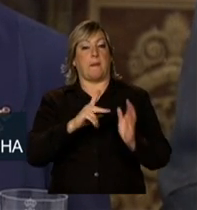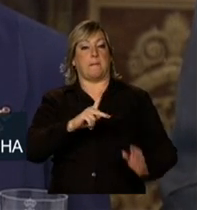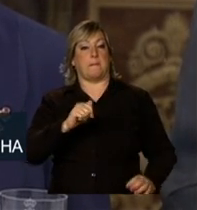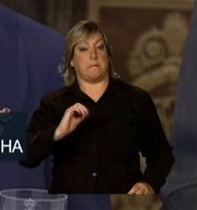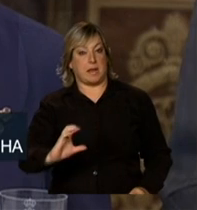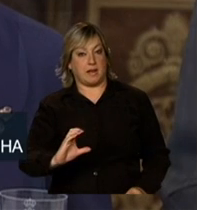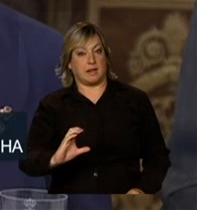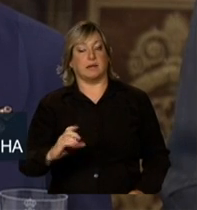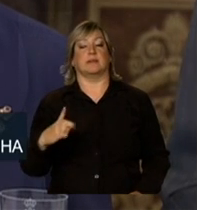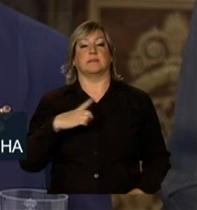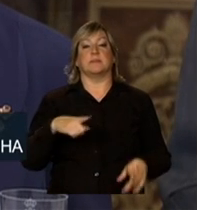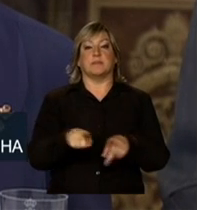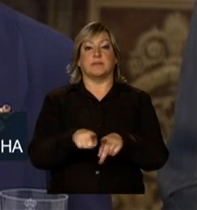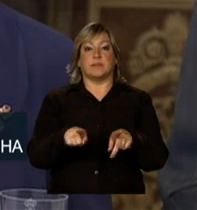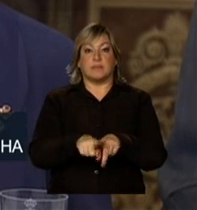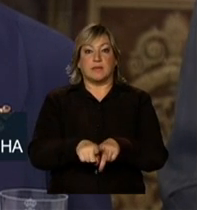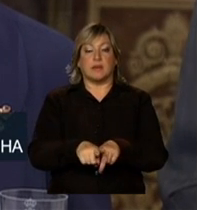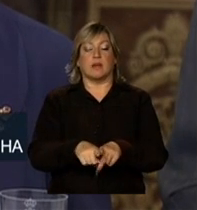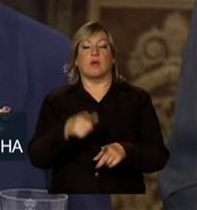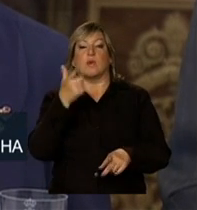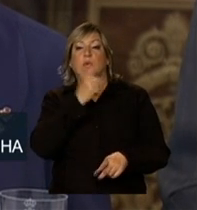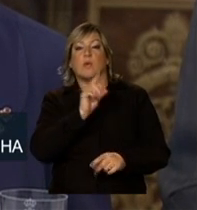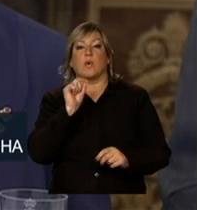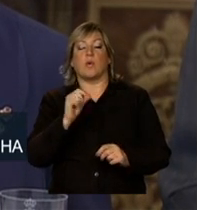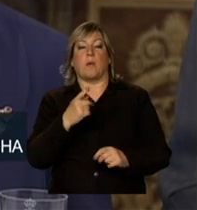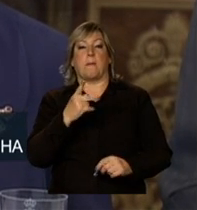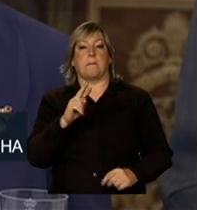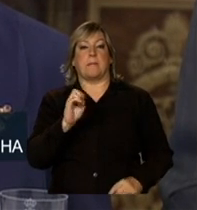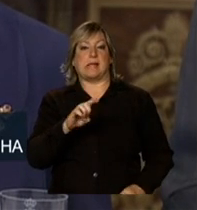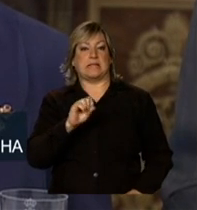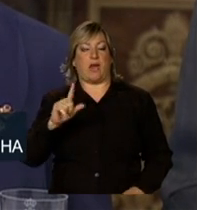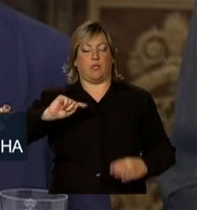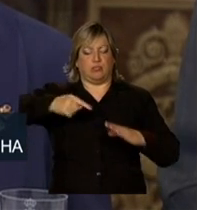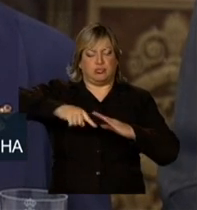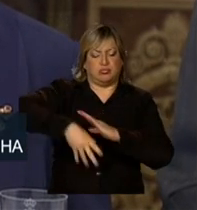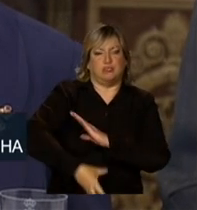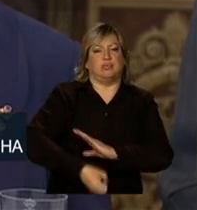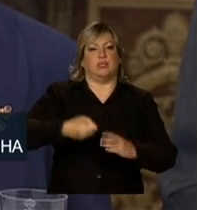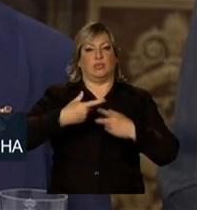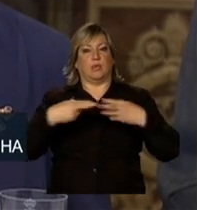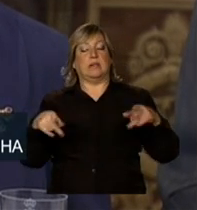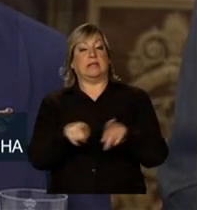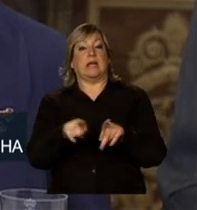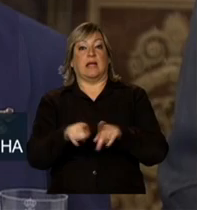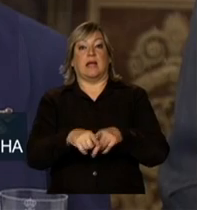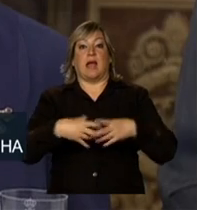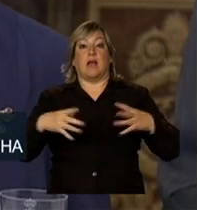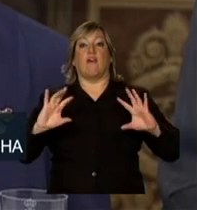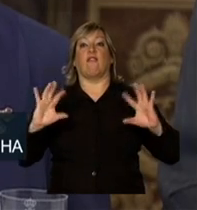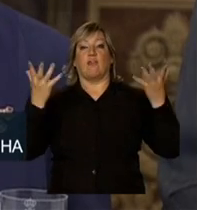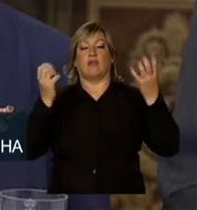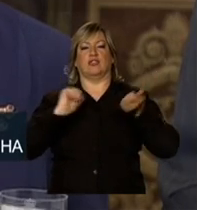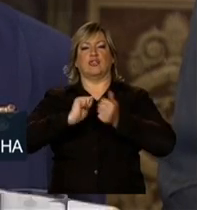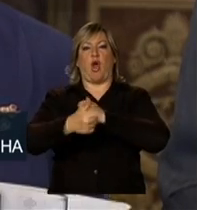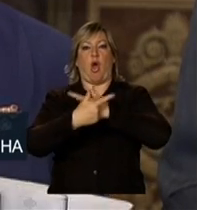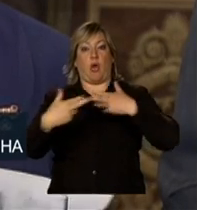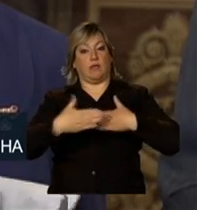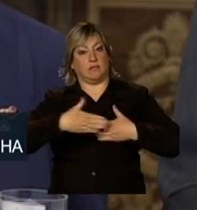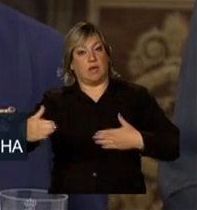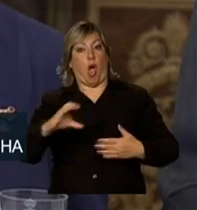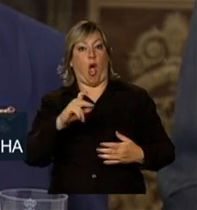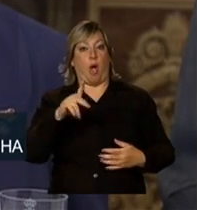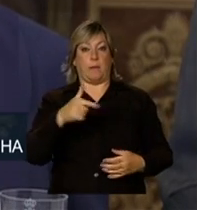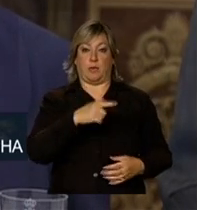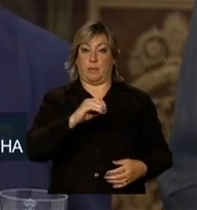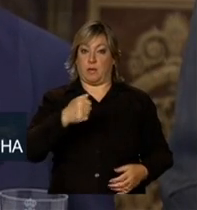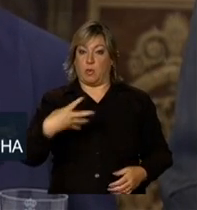do Crescimento, pelas explorações do pré-sal e pelos grandes eventos esportivos no Brasil, a Copa de